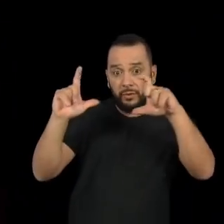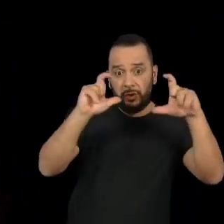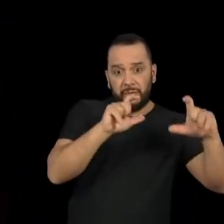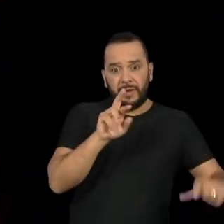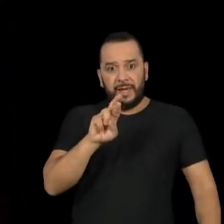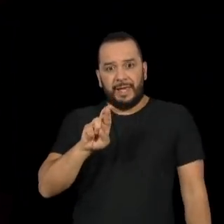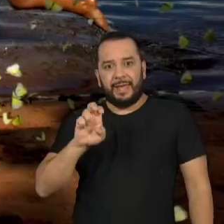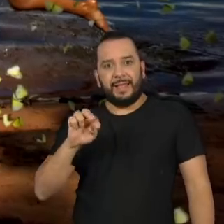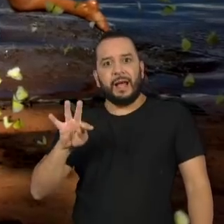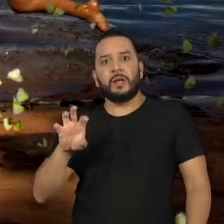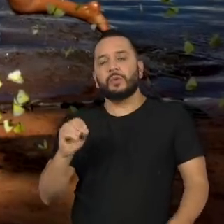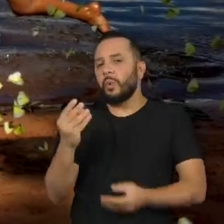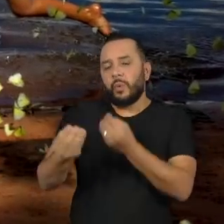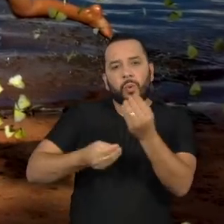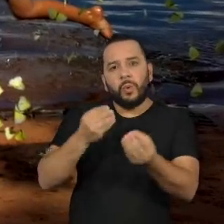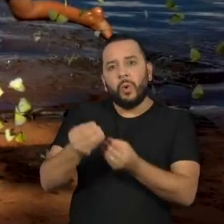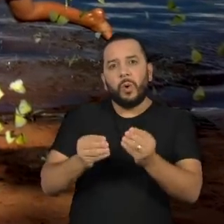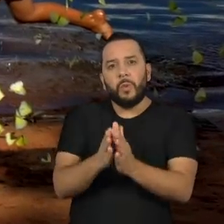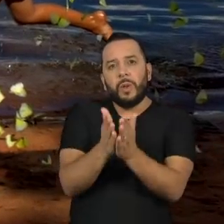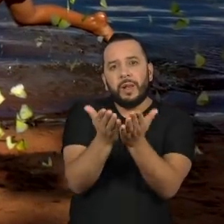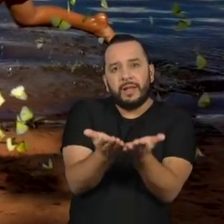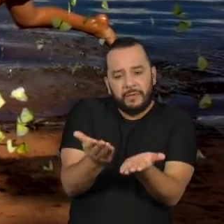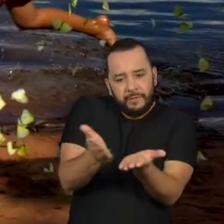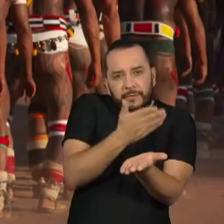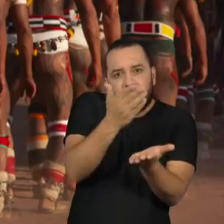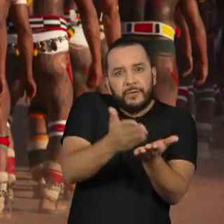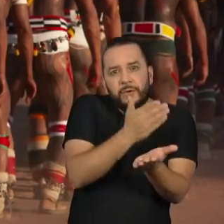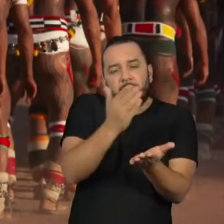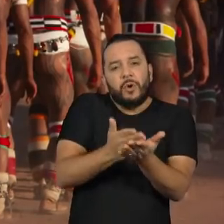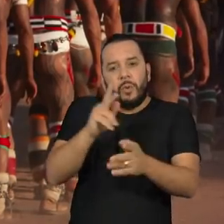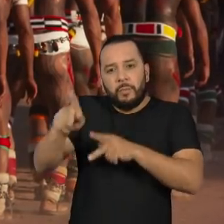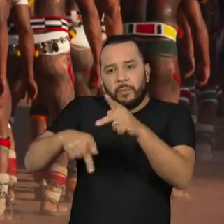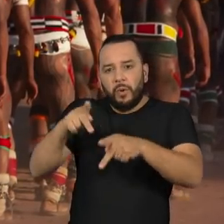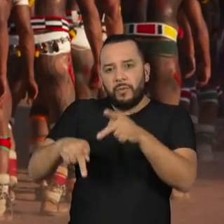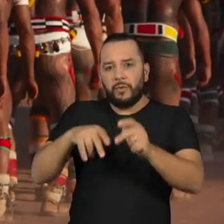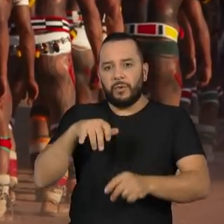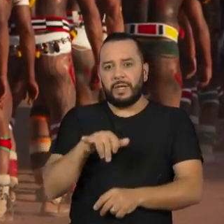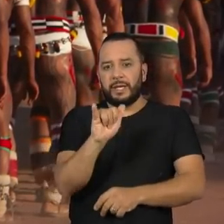livros sobre a história de resistência do povo indígena Iwaulapiti.